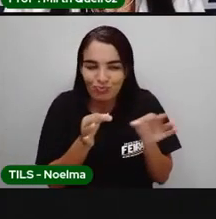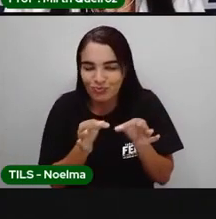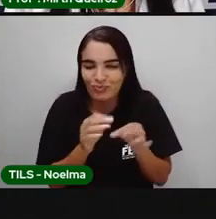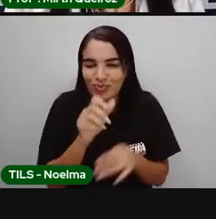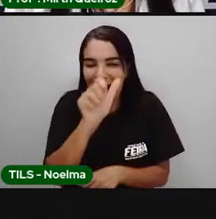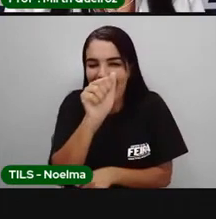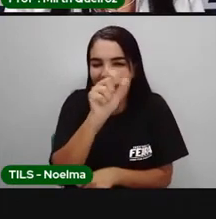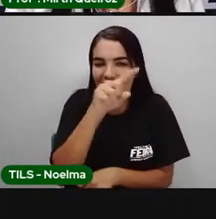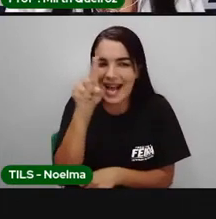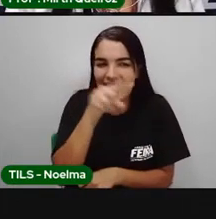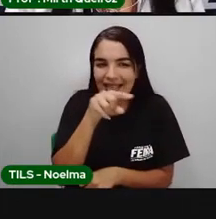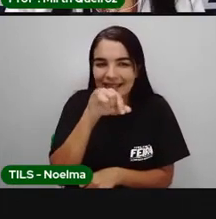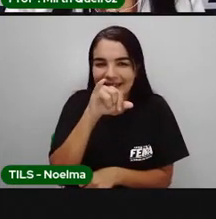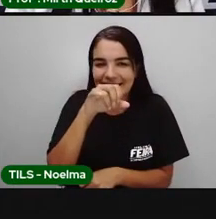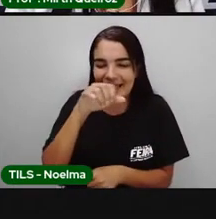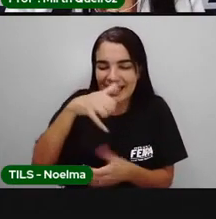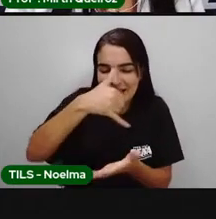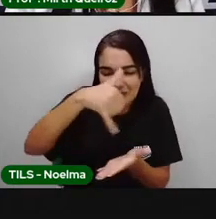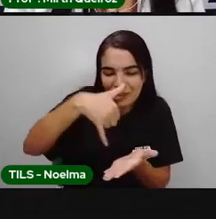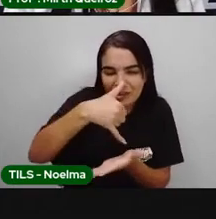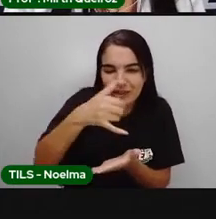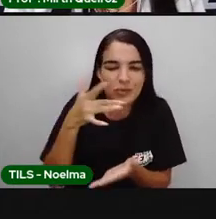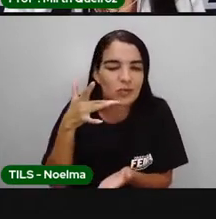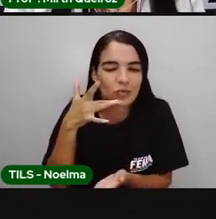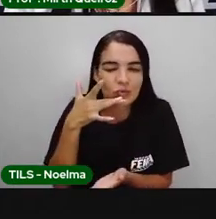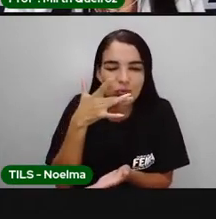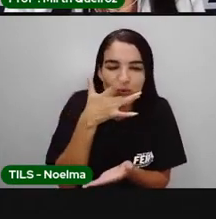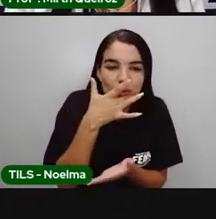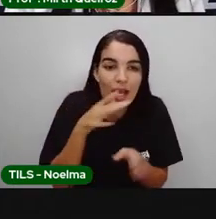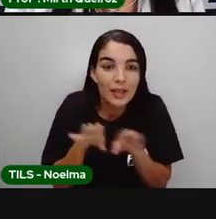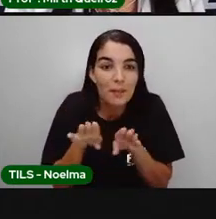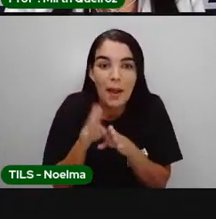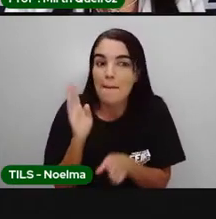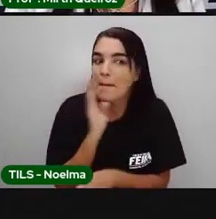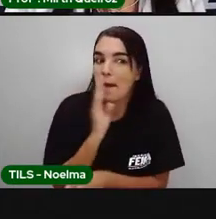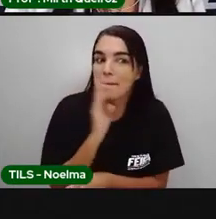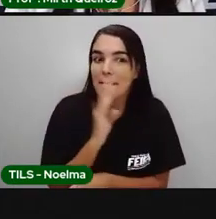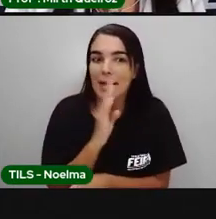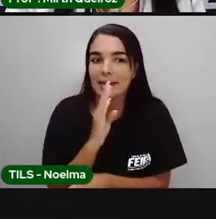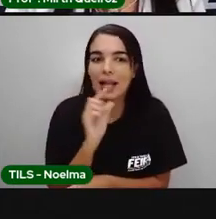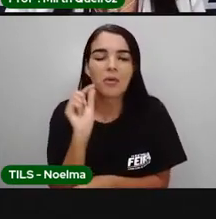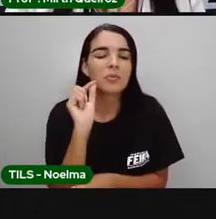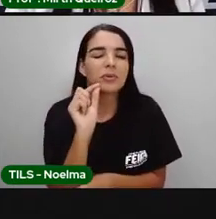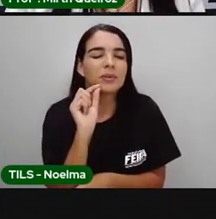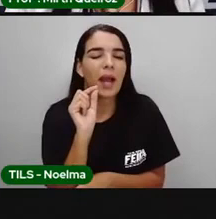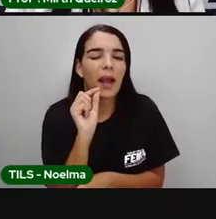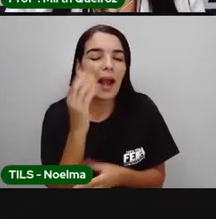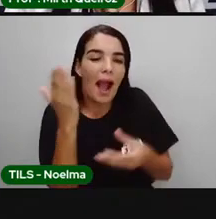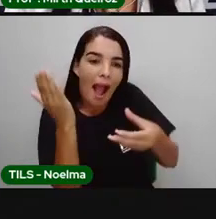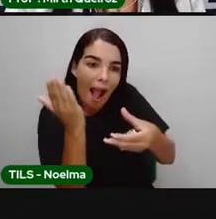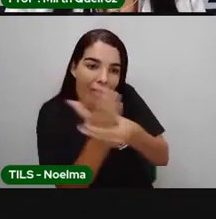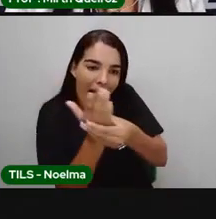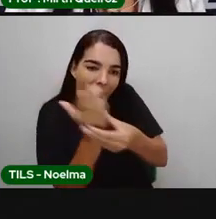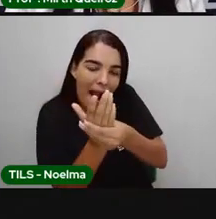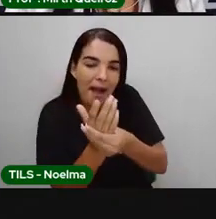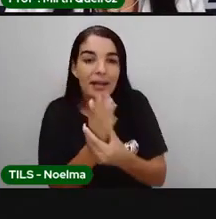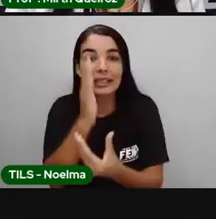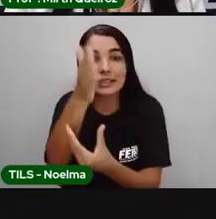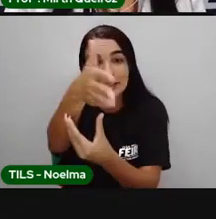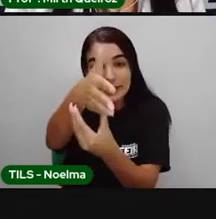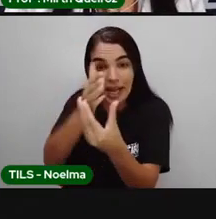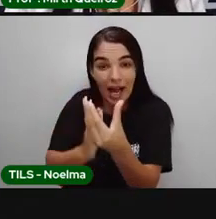azeite de dendê e pimenta. Destacam-se a bará, o vatapá e o